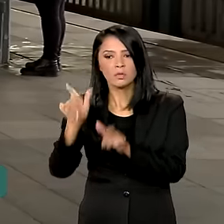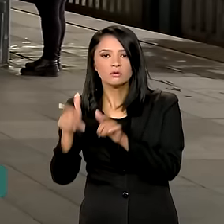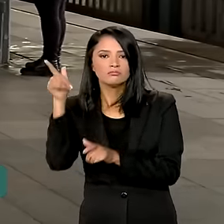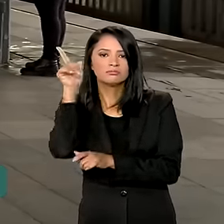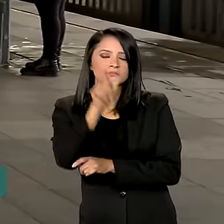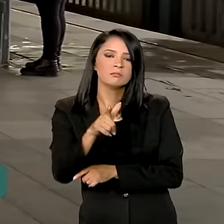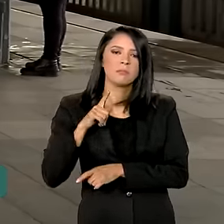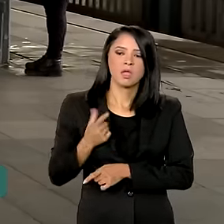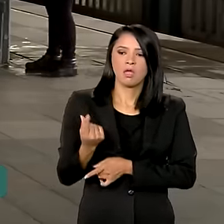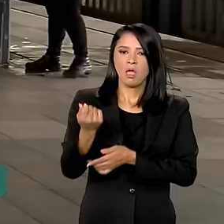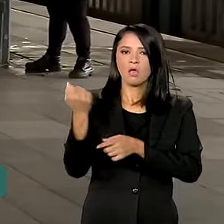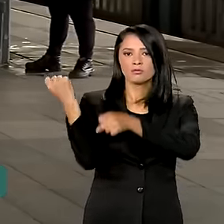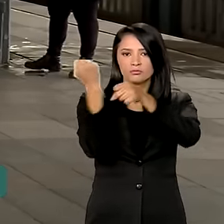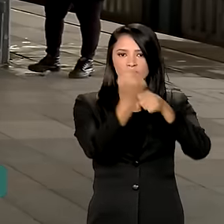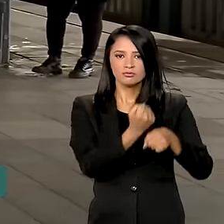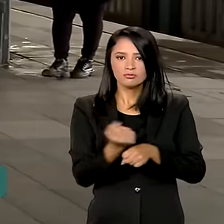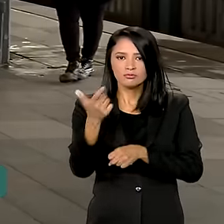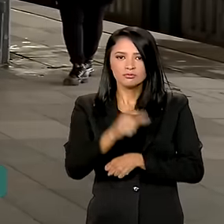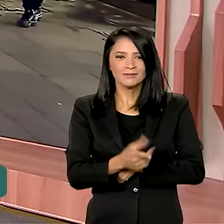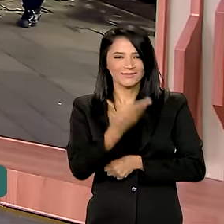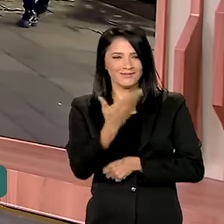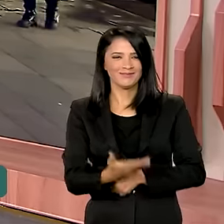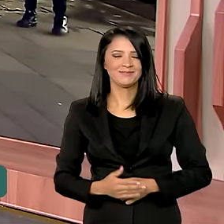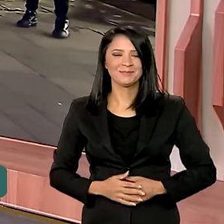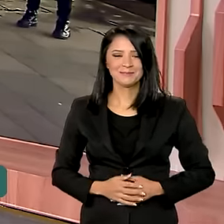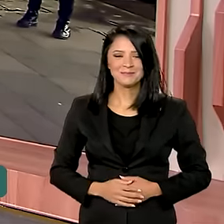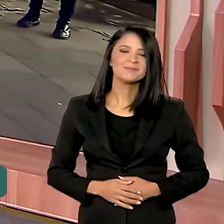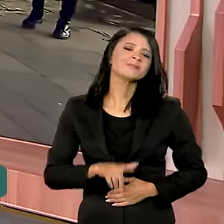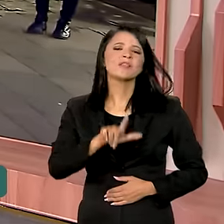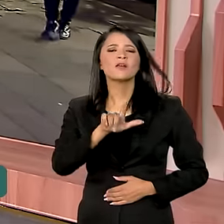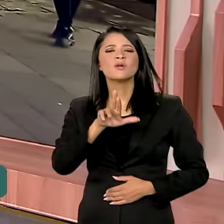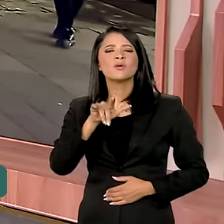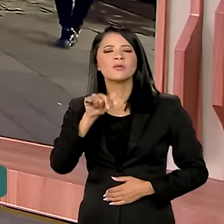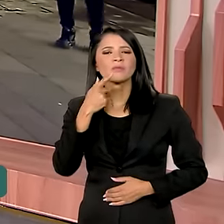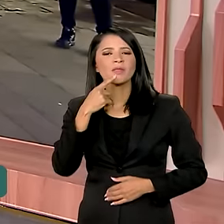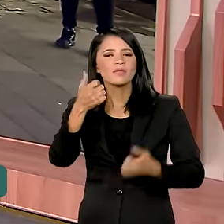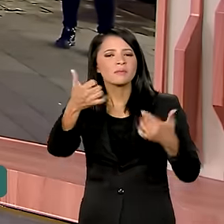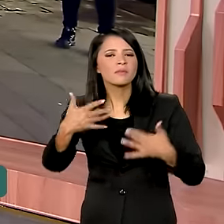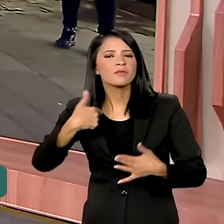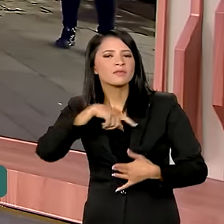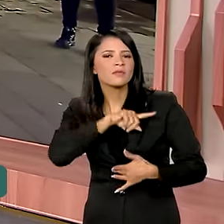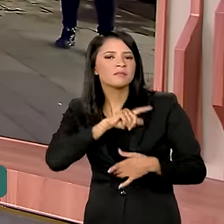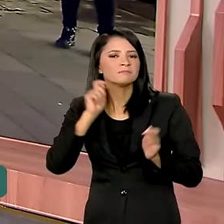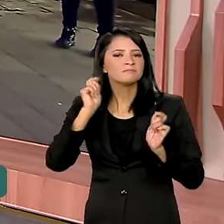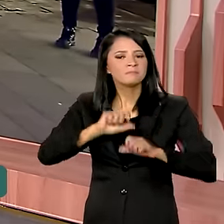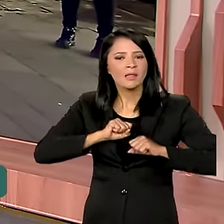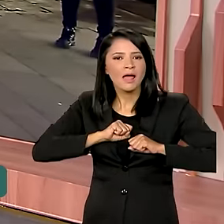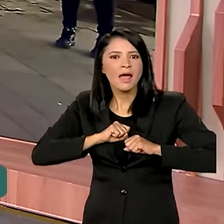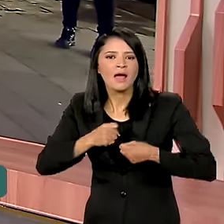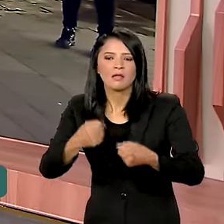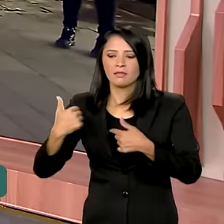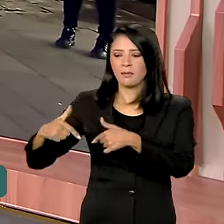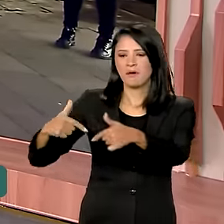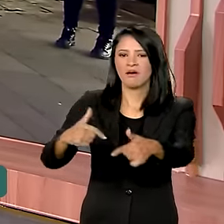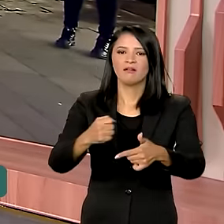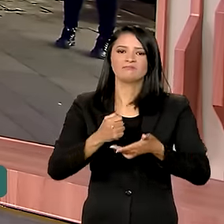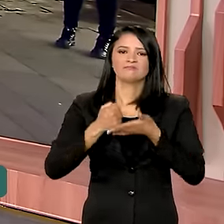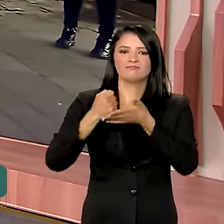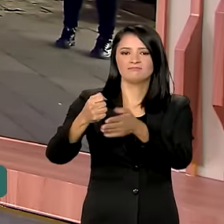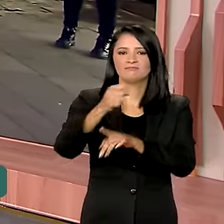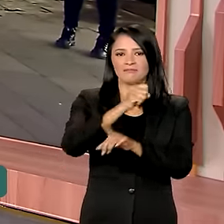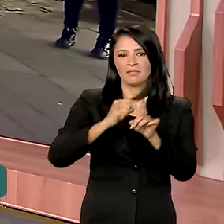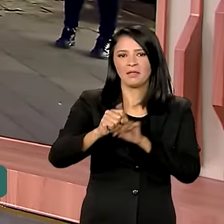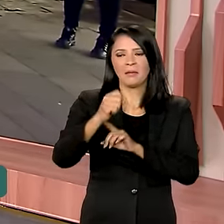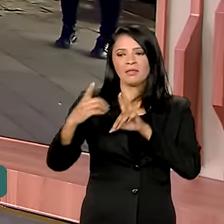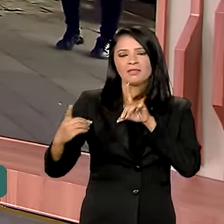pelo Auxílio Reconstrução. Vanessa? Luana, fala com a gente sobre essa força-tarefa da assistência social para atender